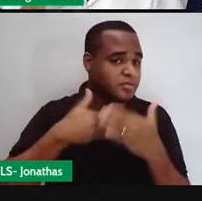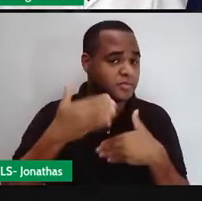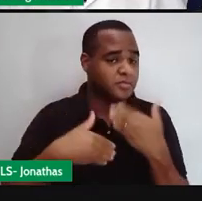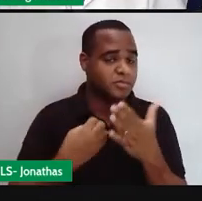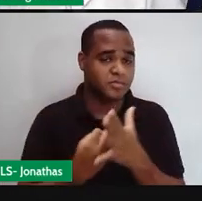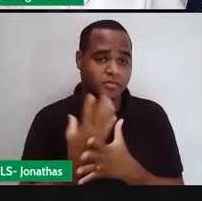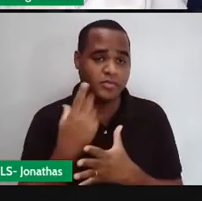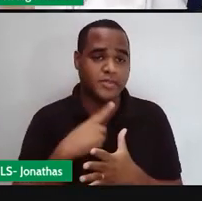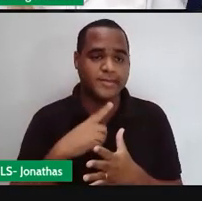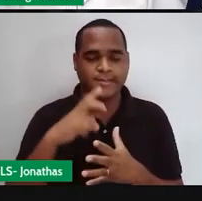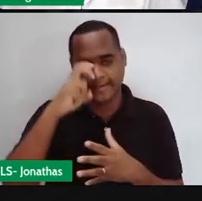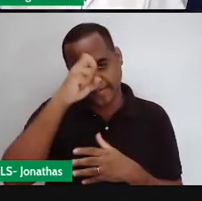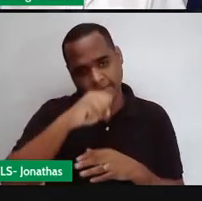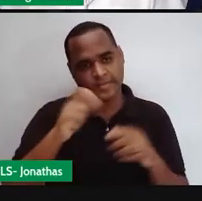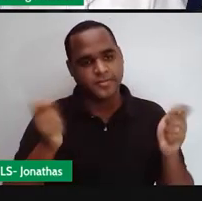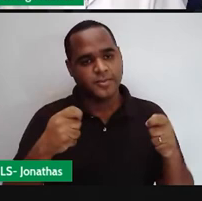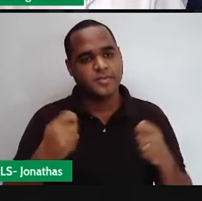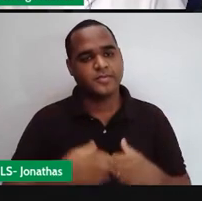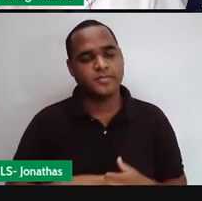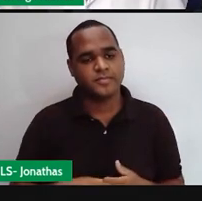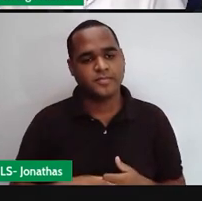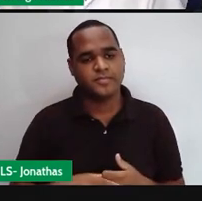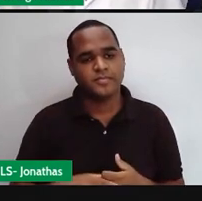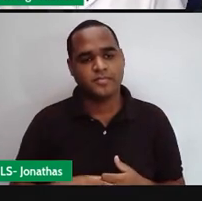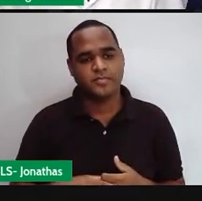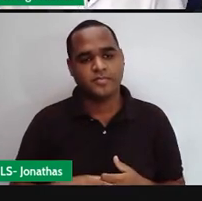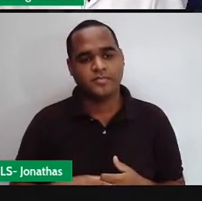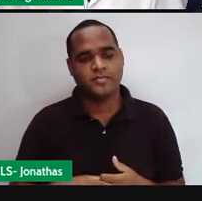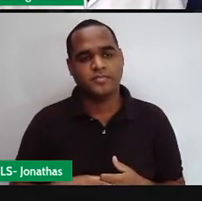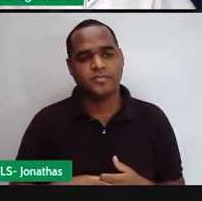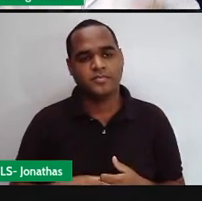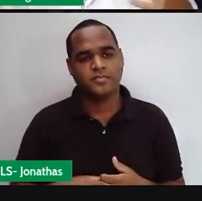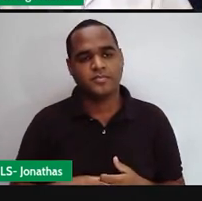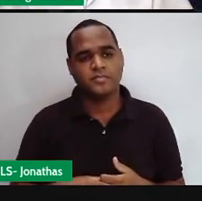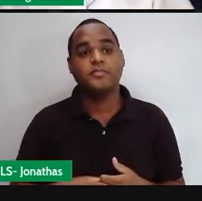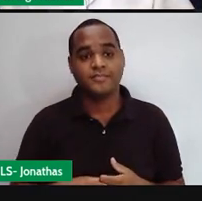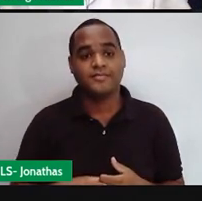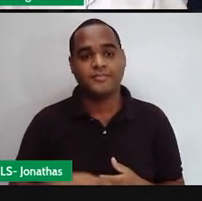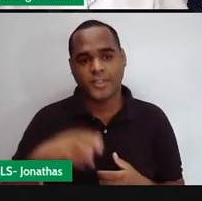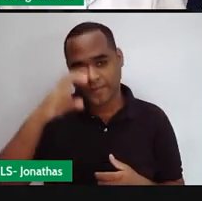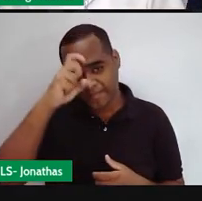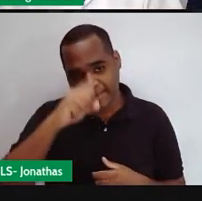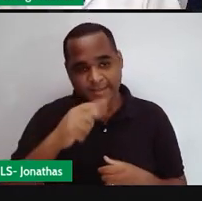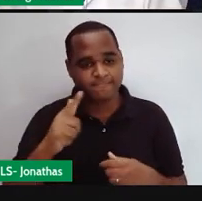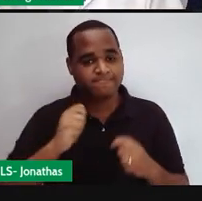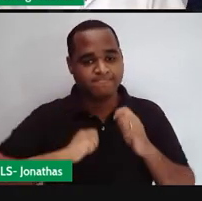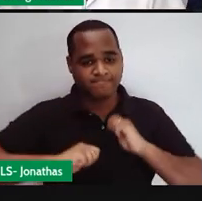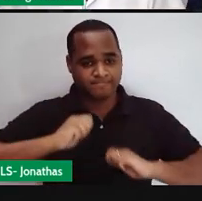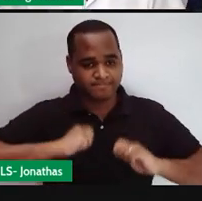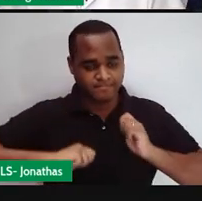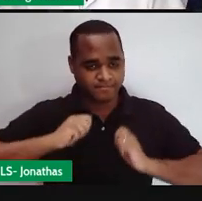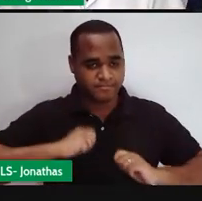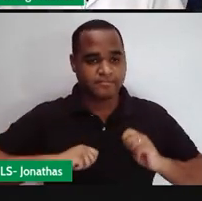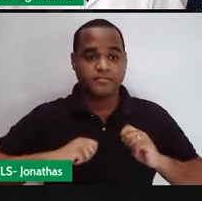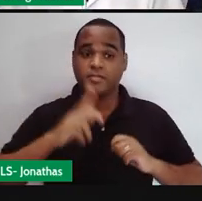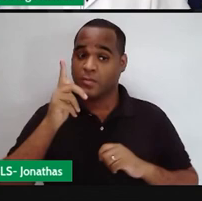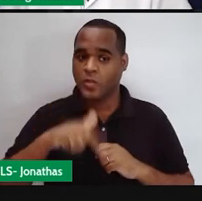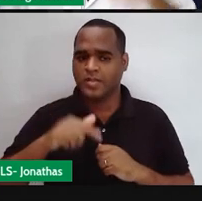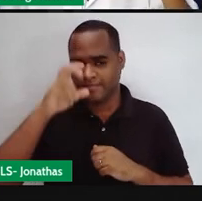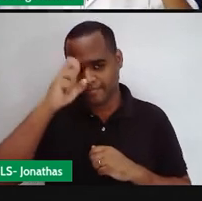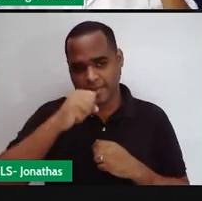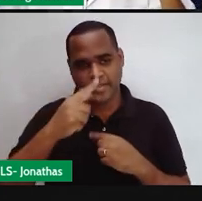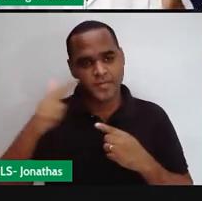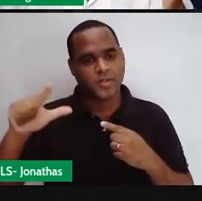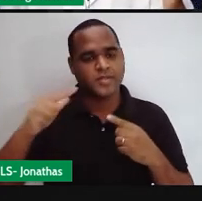você tá bom bom e aí eu vou me despedir dessa aula aguardando ansiosamente a próxima certo